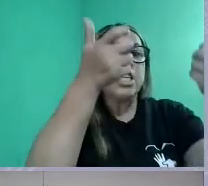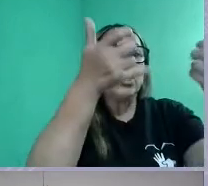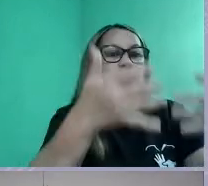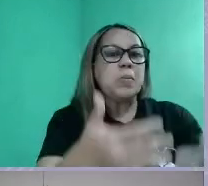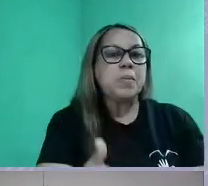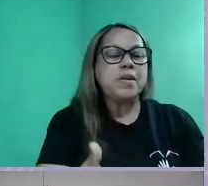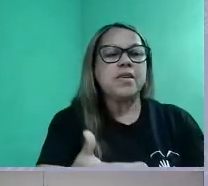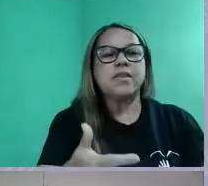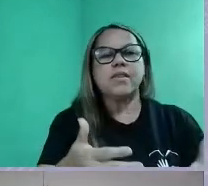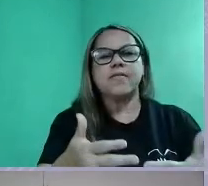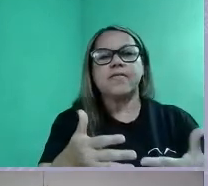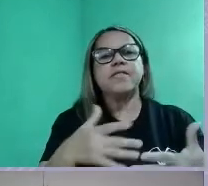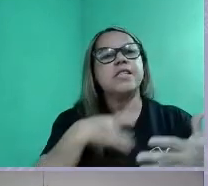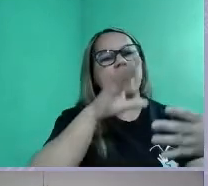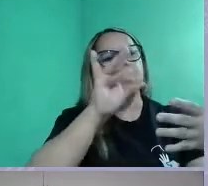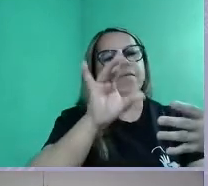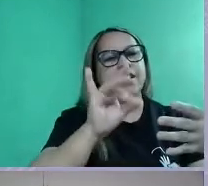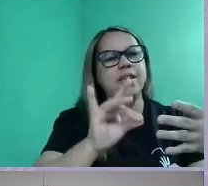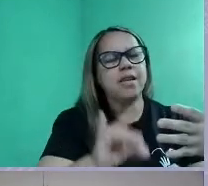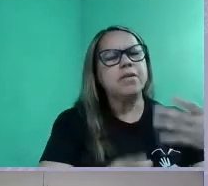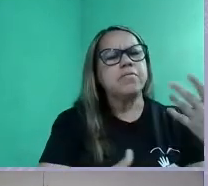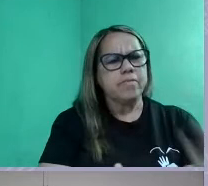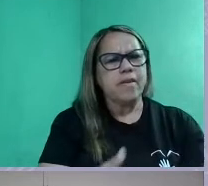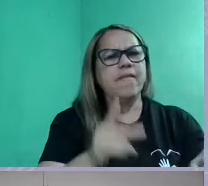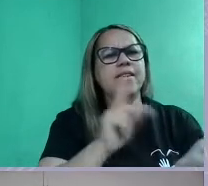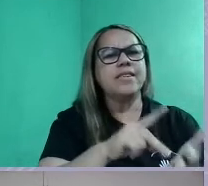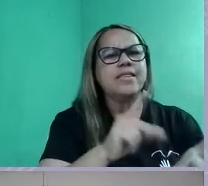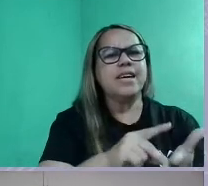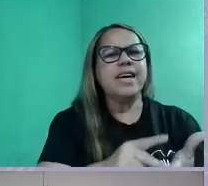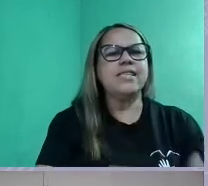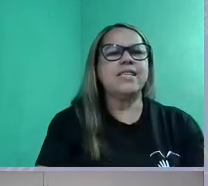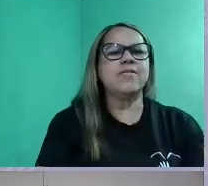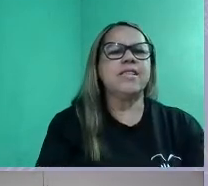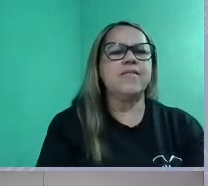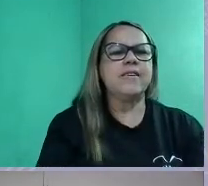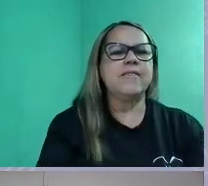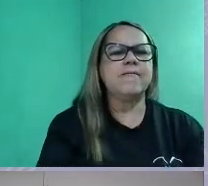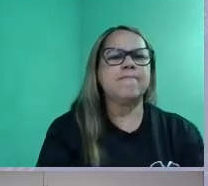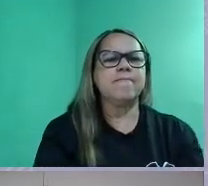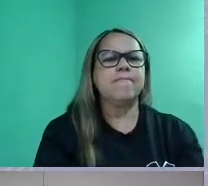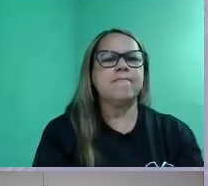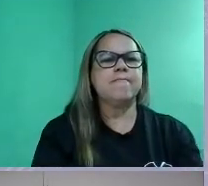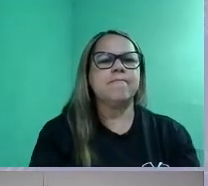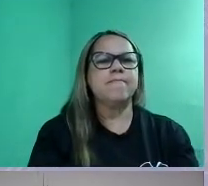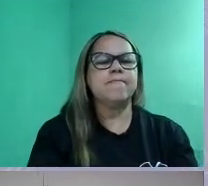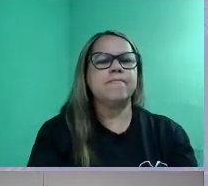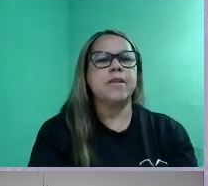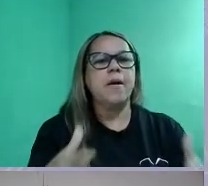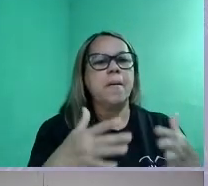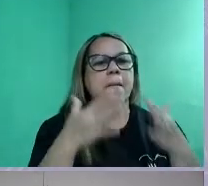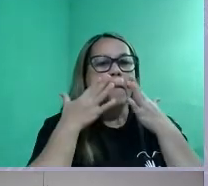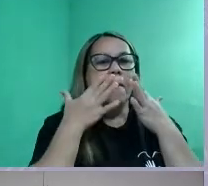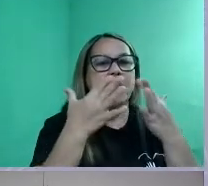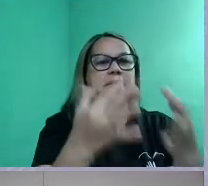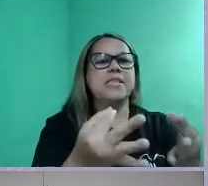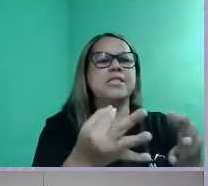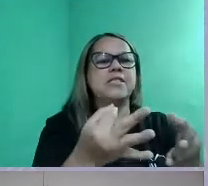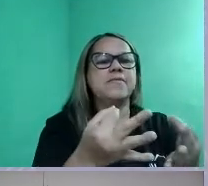esse, você está dando detalhamento. É ou não é? Então, vai ser contabilizado aí. Presta atenção, hein?